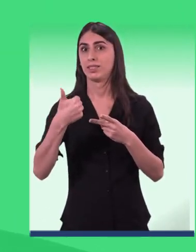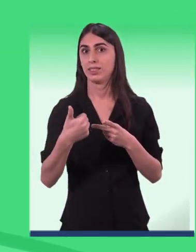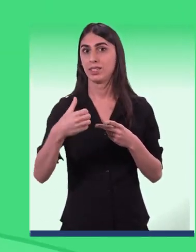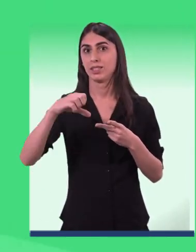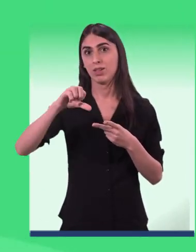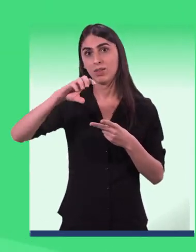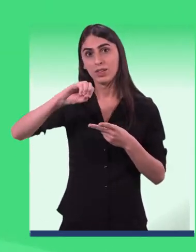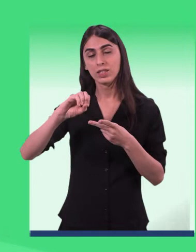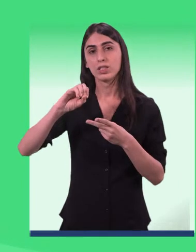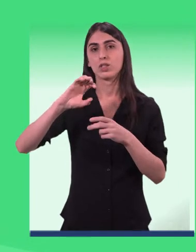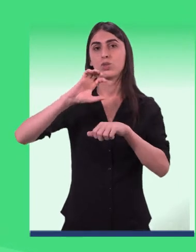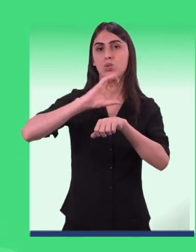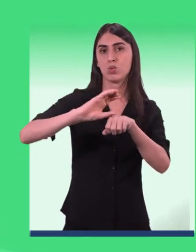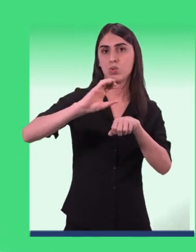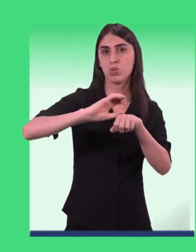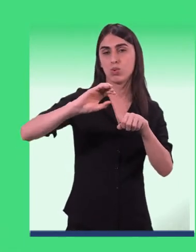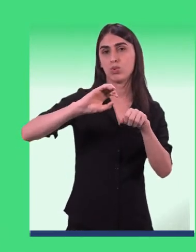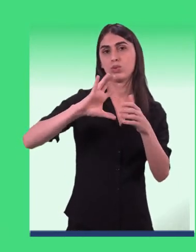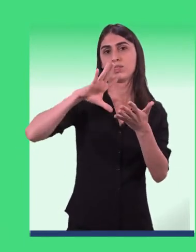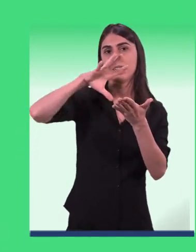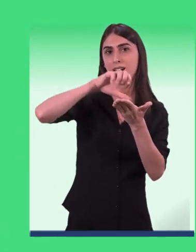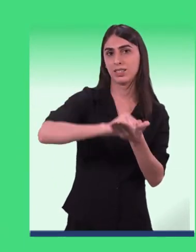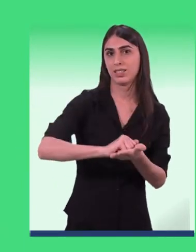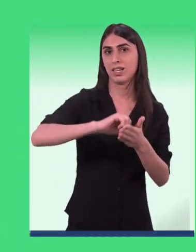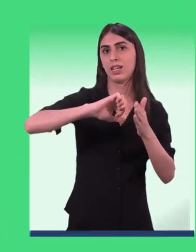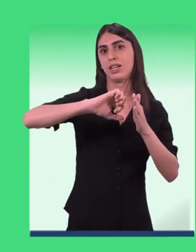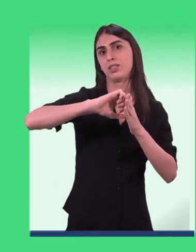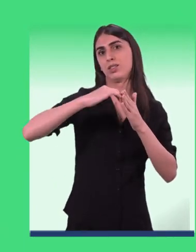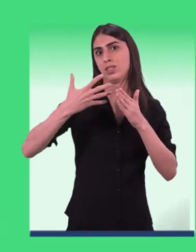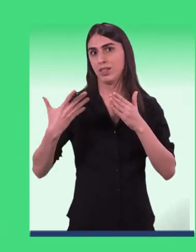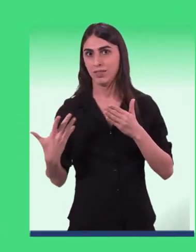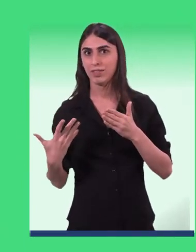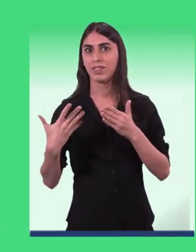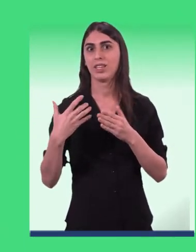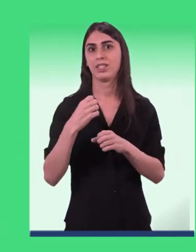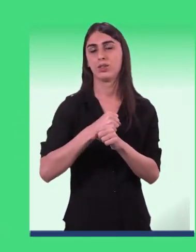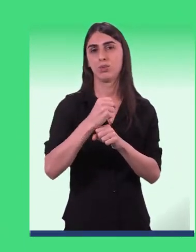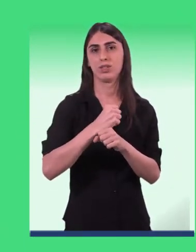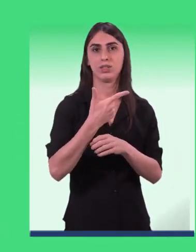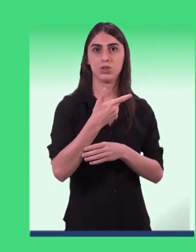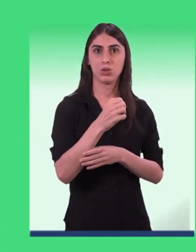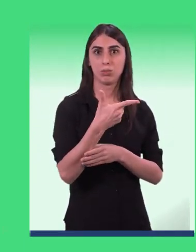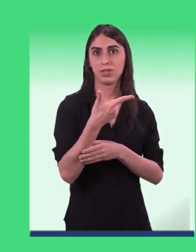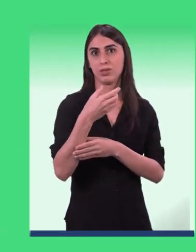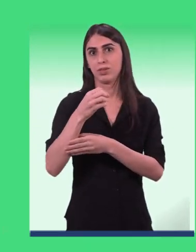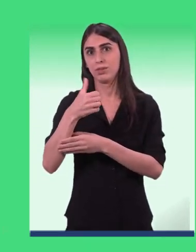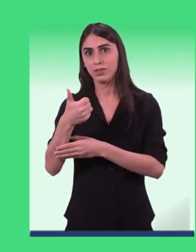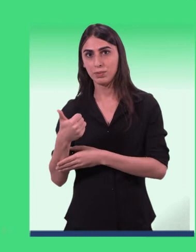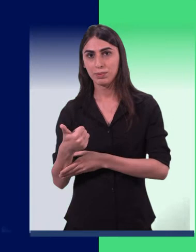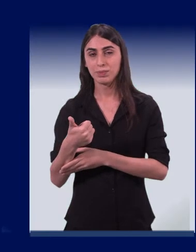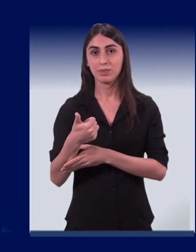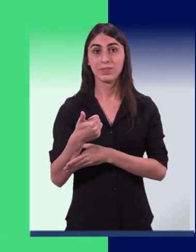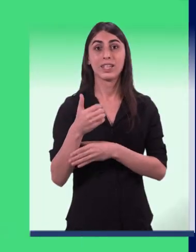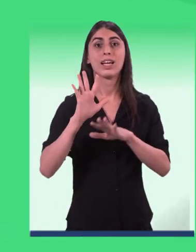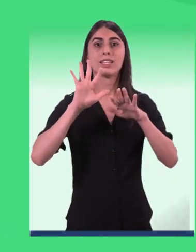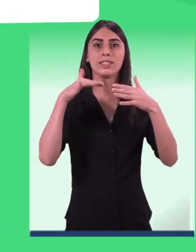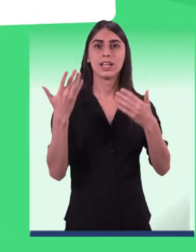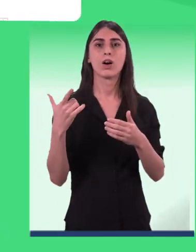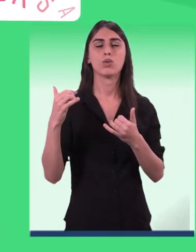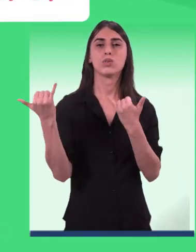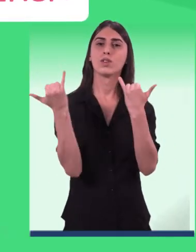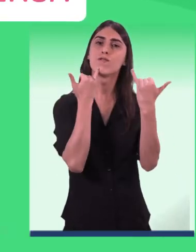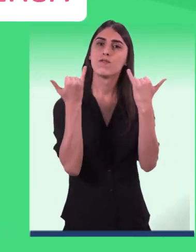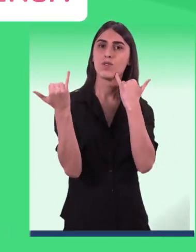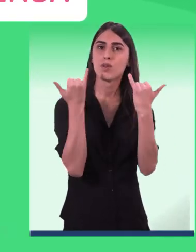190 cursos e eventos cadastrados apenas em 2021 em toda a UFESA. Fique